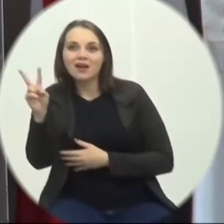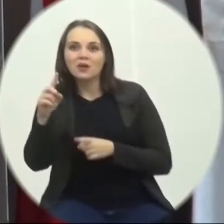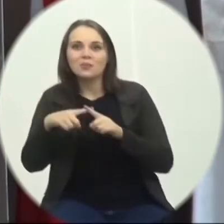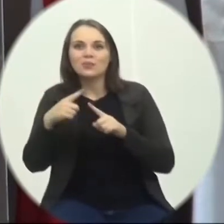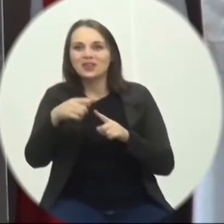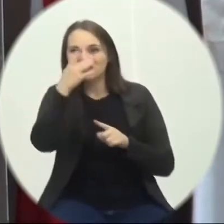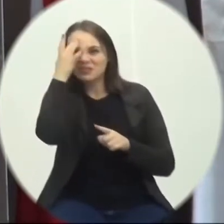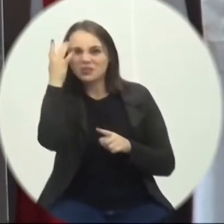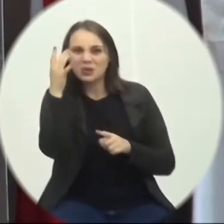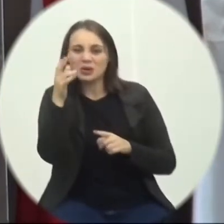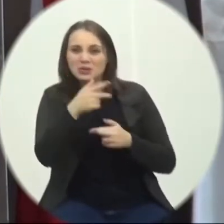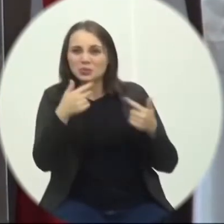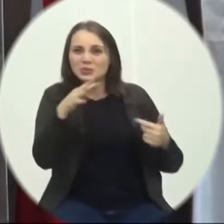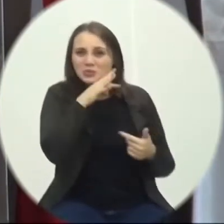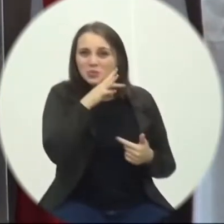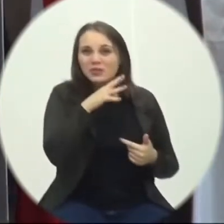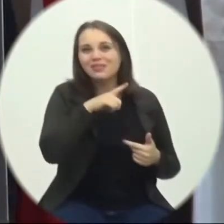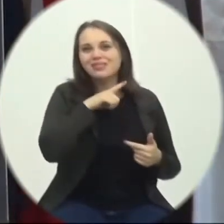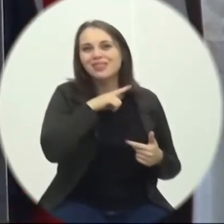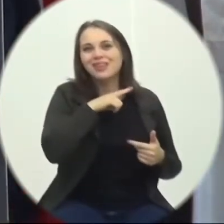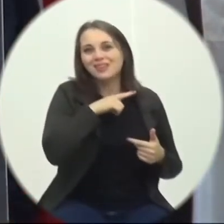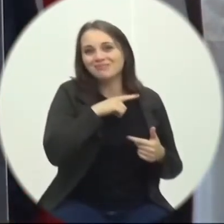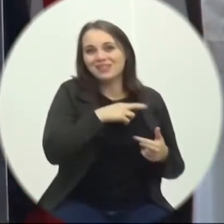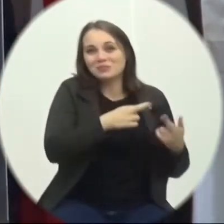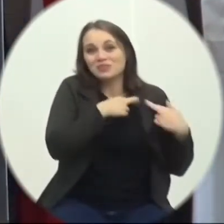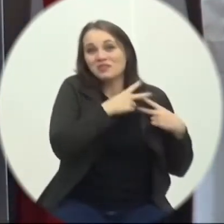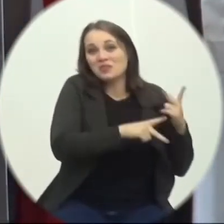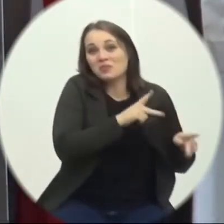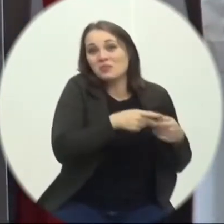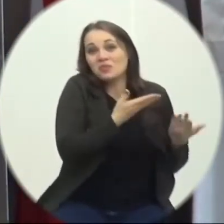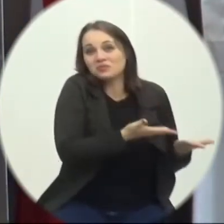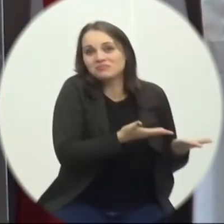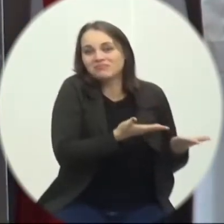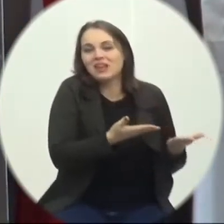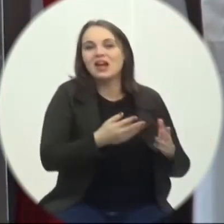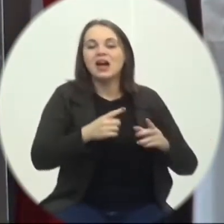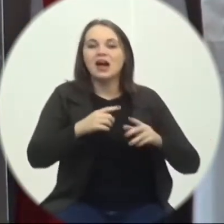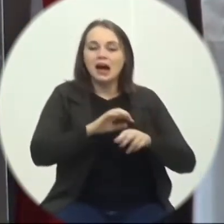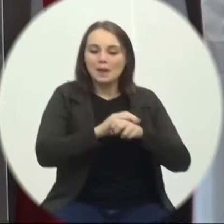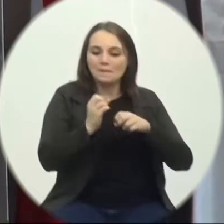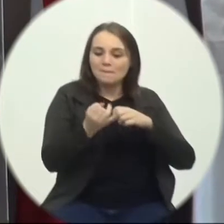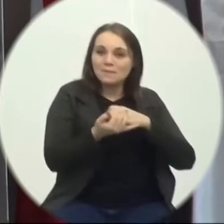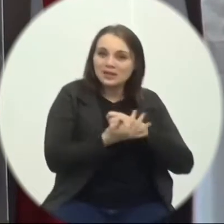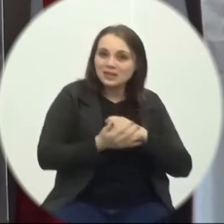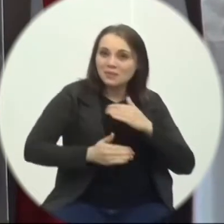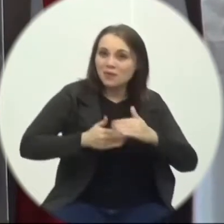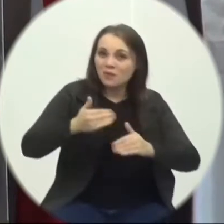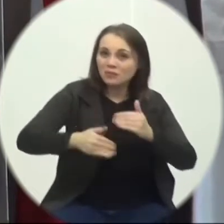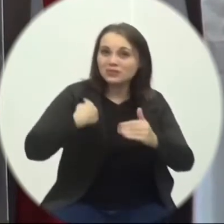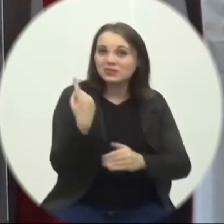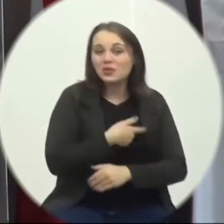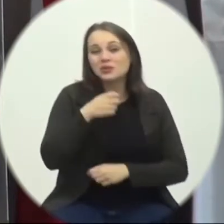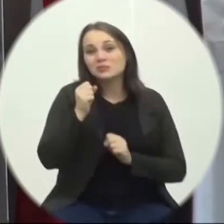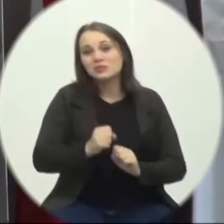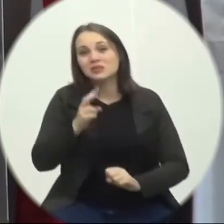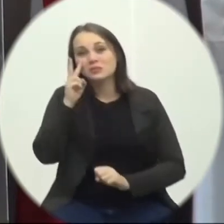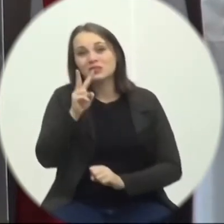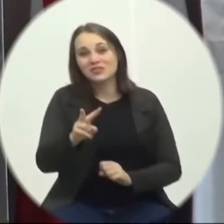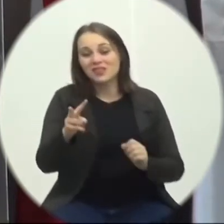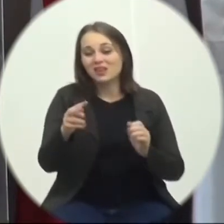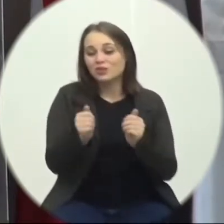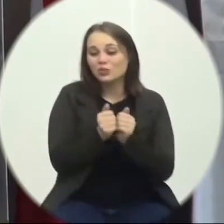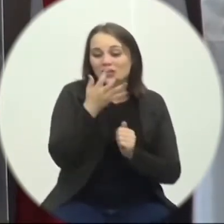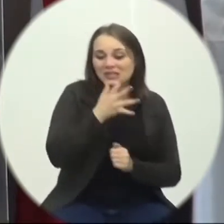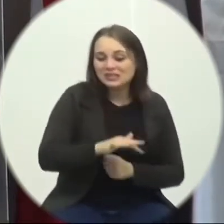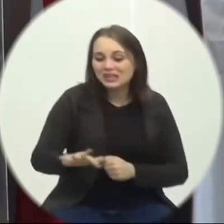destinatário O povo As consequências da pandemia Ainda podem ser vistas Em nossas crianças